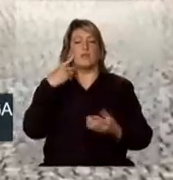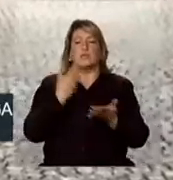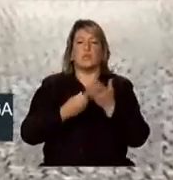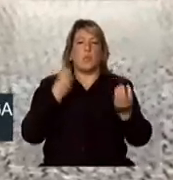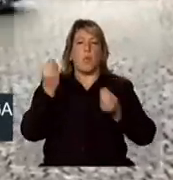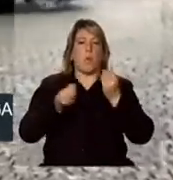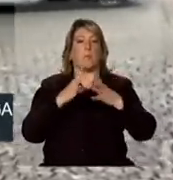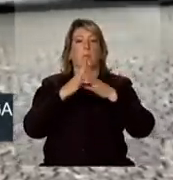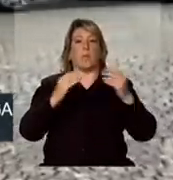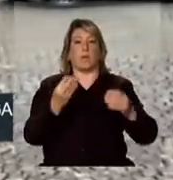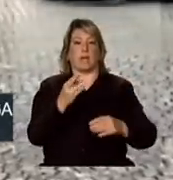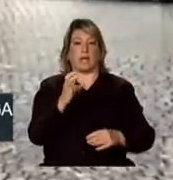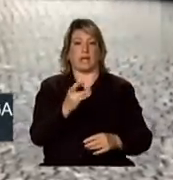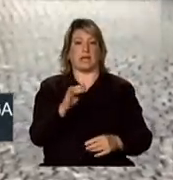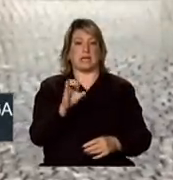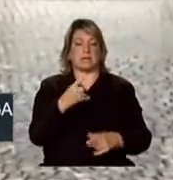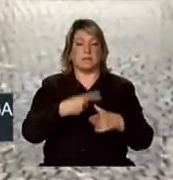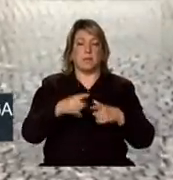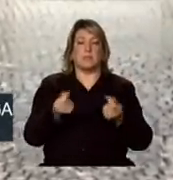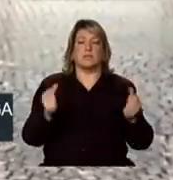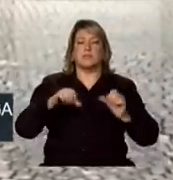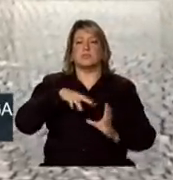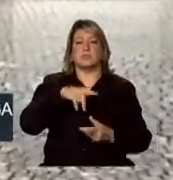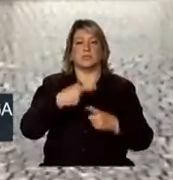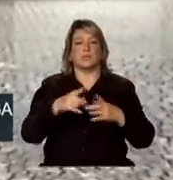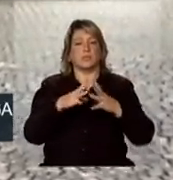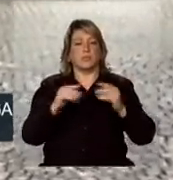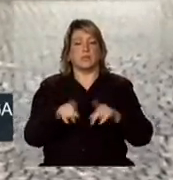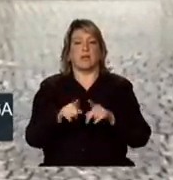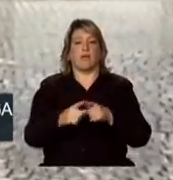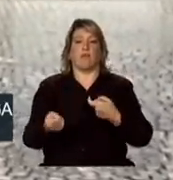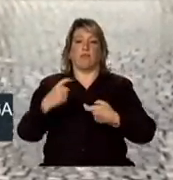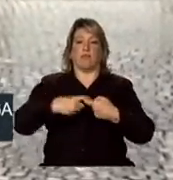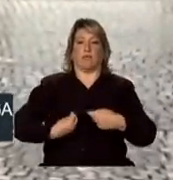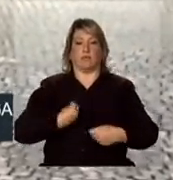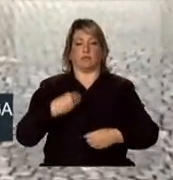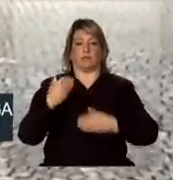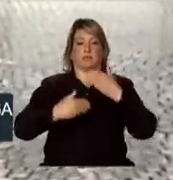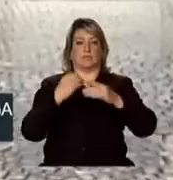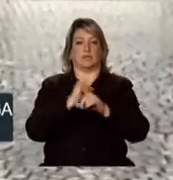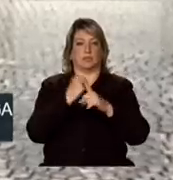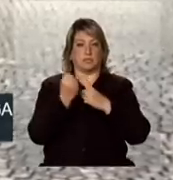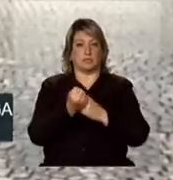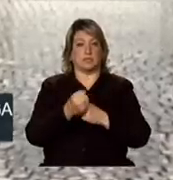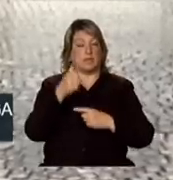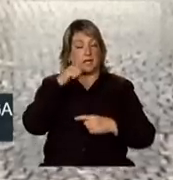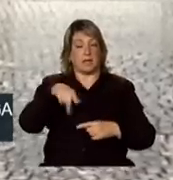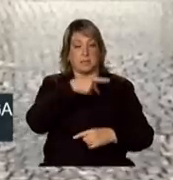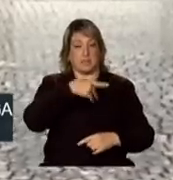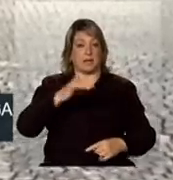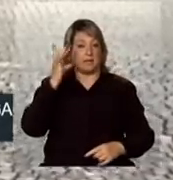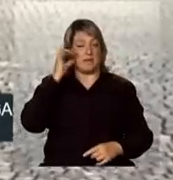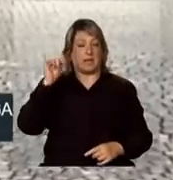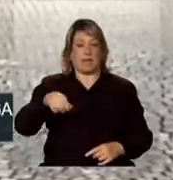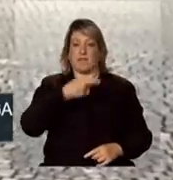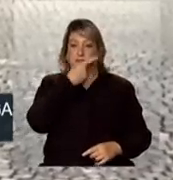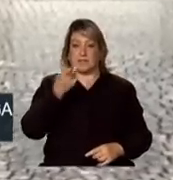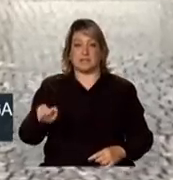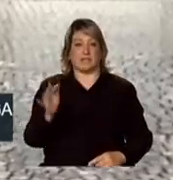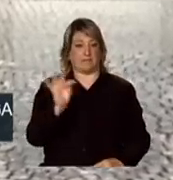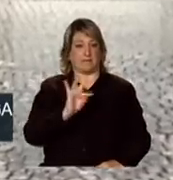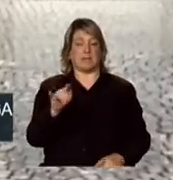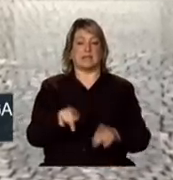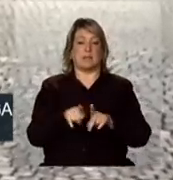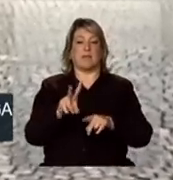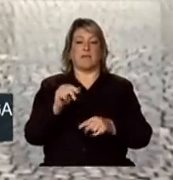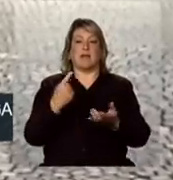mundial e a retomada do desenvolvimento social. Durante a visita à França, presidenta Dilma Rousseff também vai tratar de